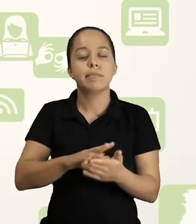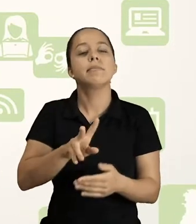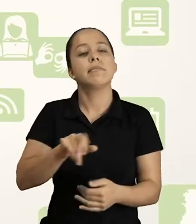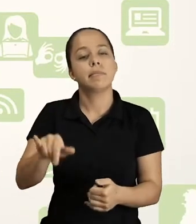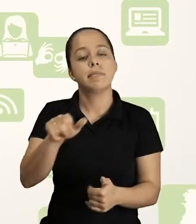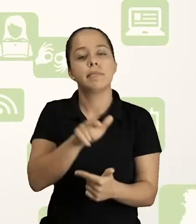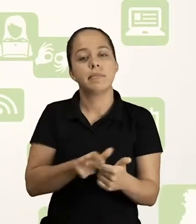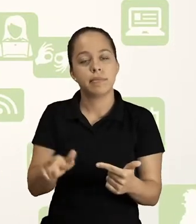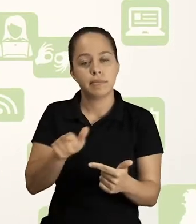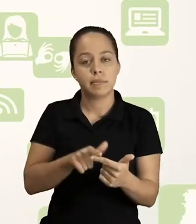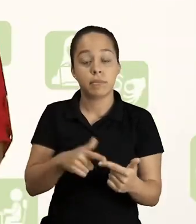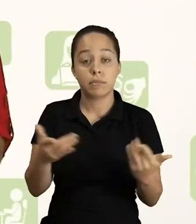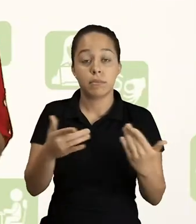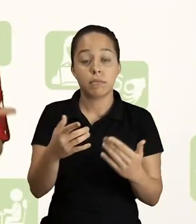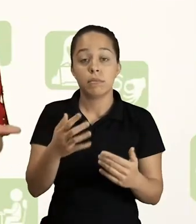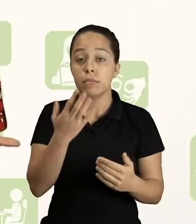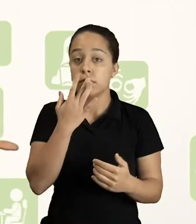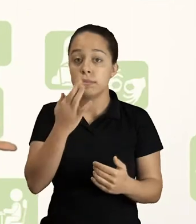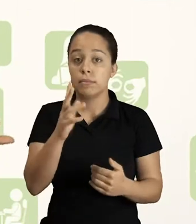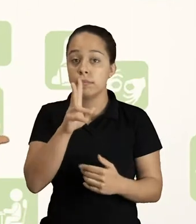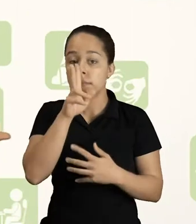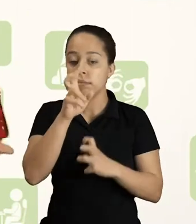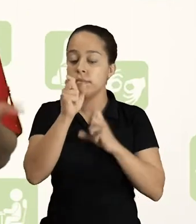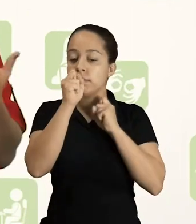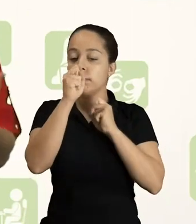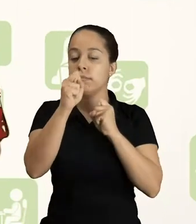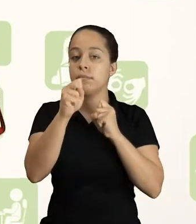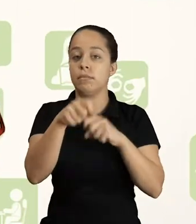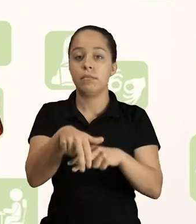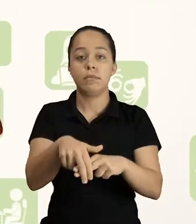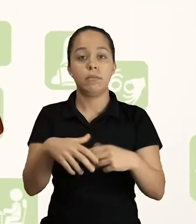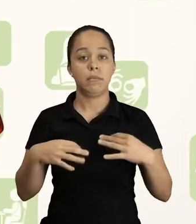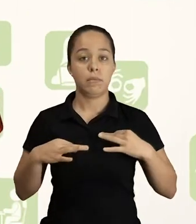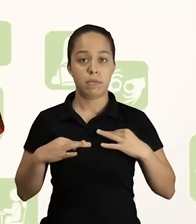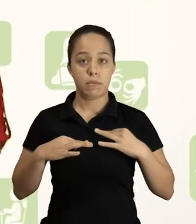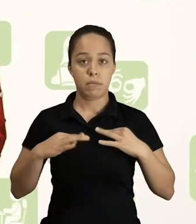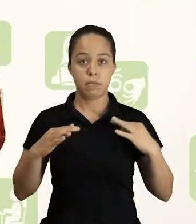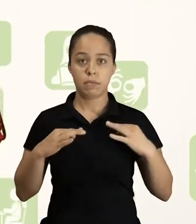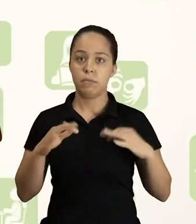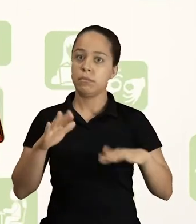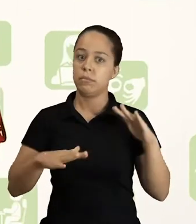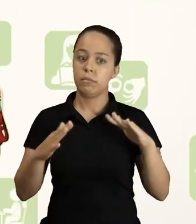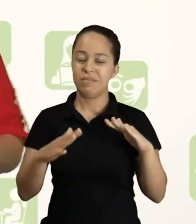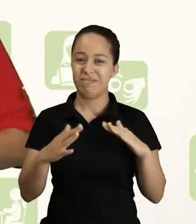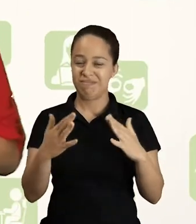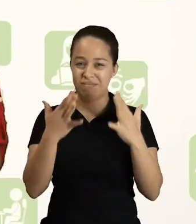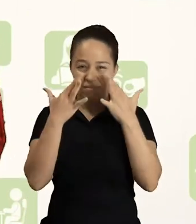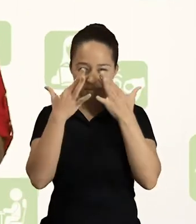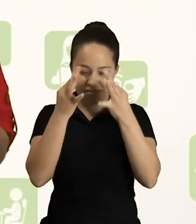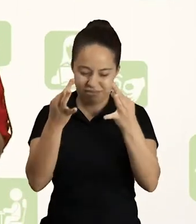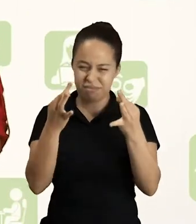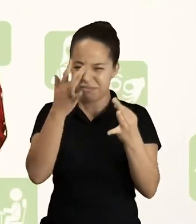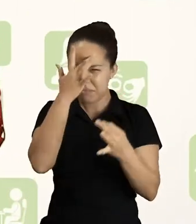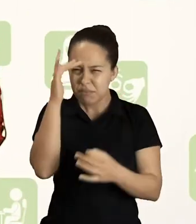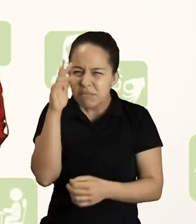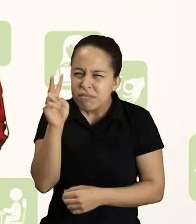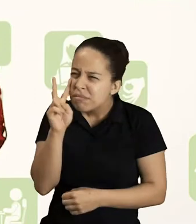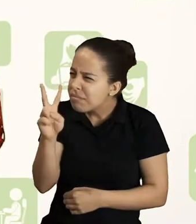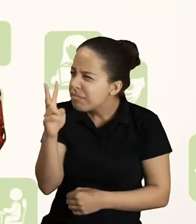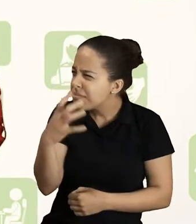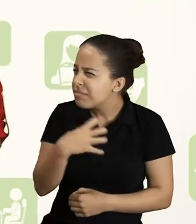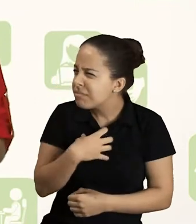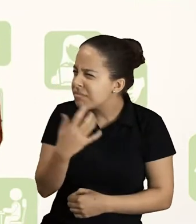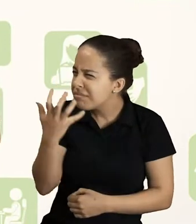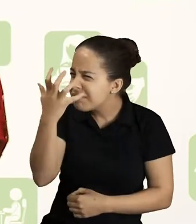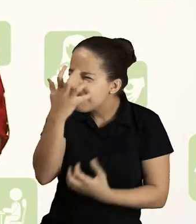fica comprometida. Veja agora usando uma cor forte. Nesse caso, a roupa pode chamar muita